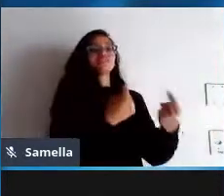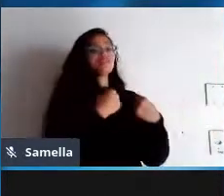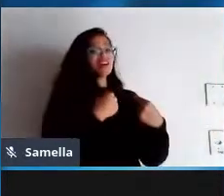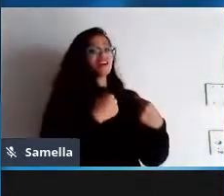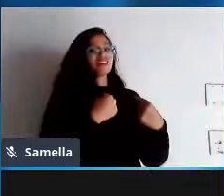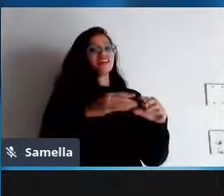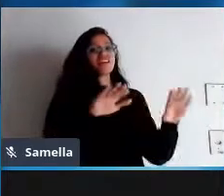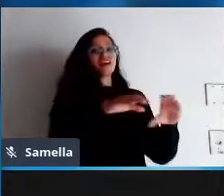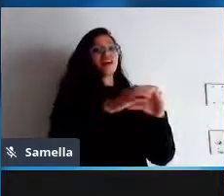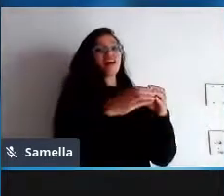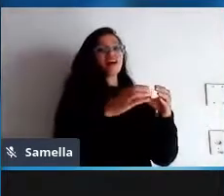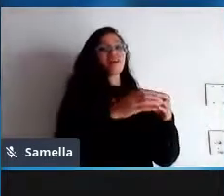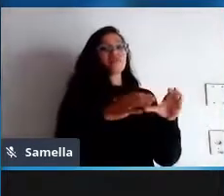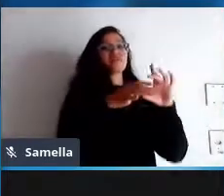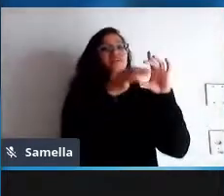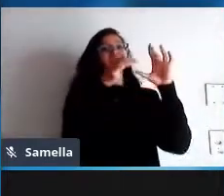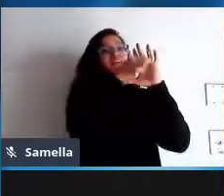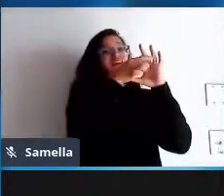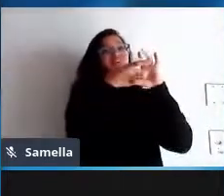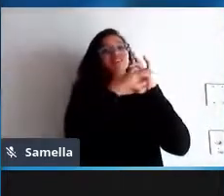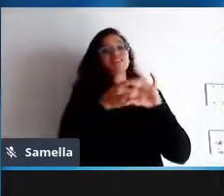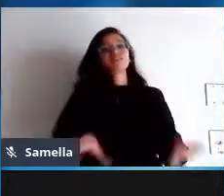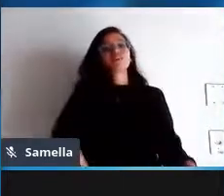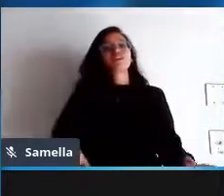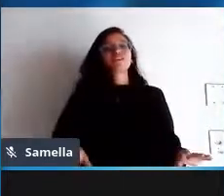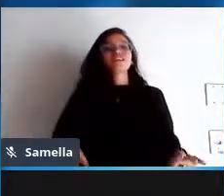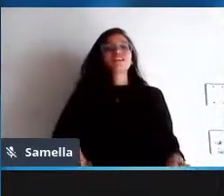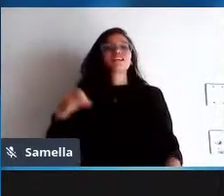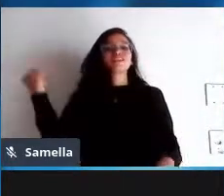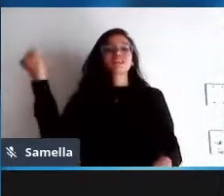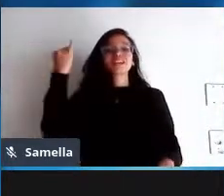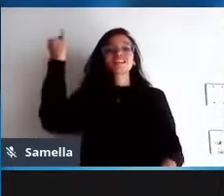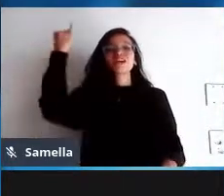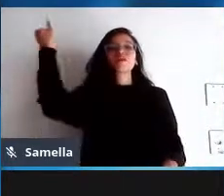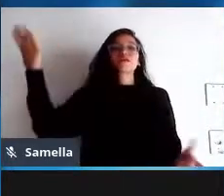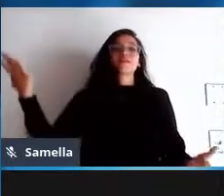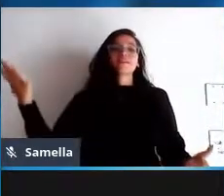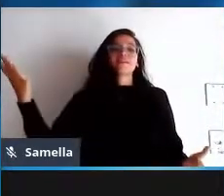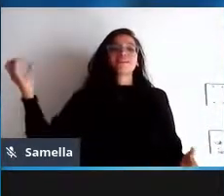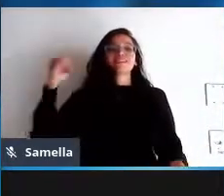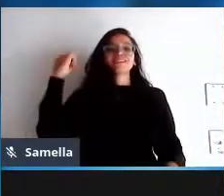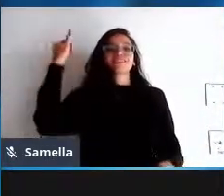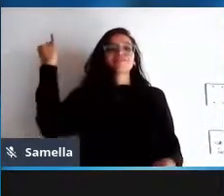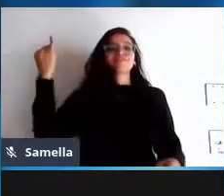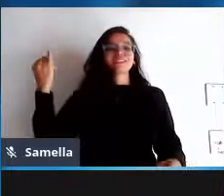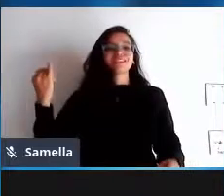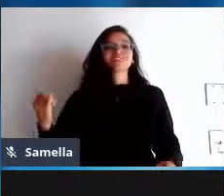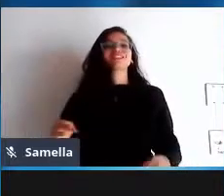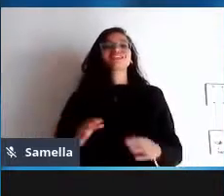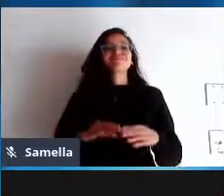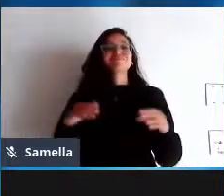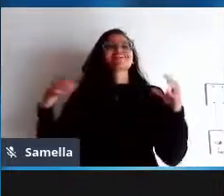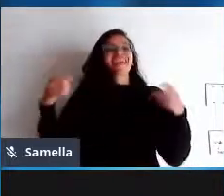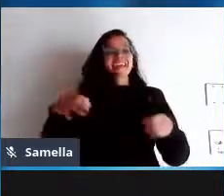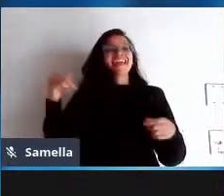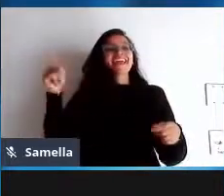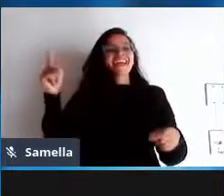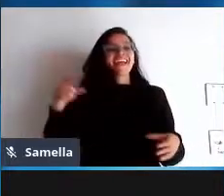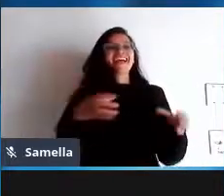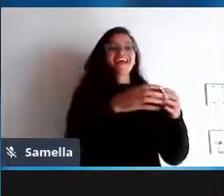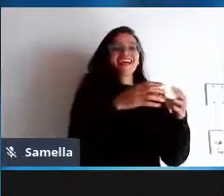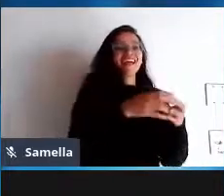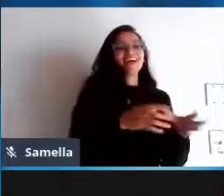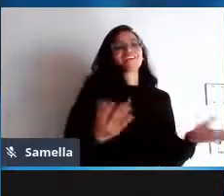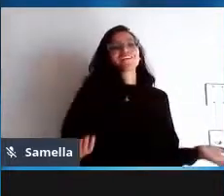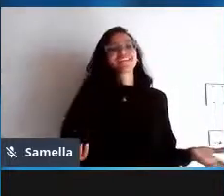comunidade de software livre é o motor dos projetos livres é a comunidade então também é